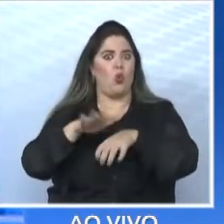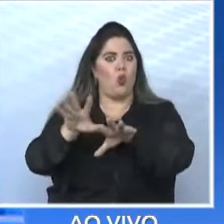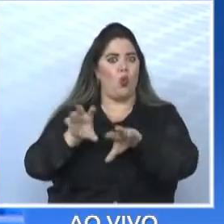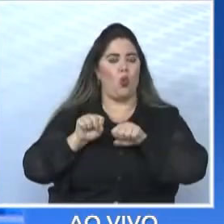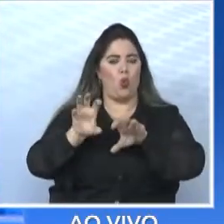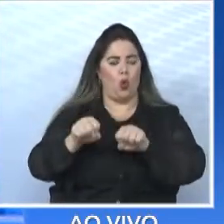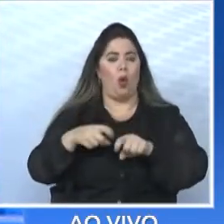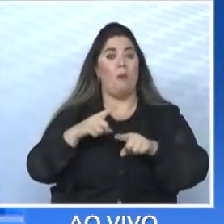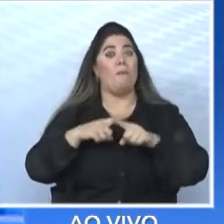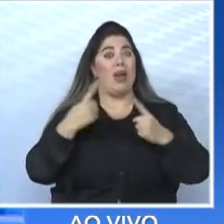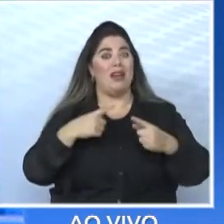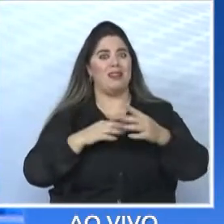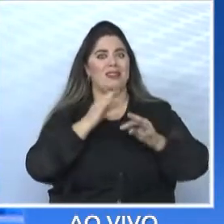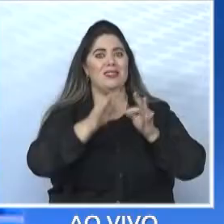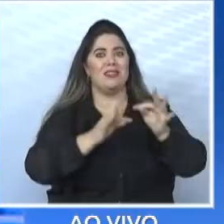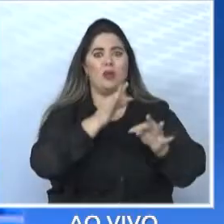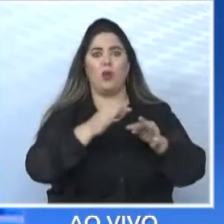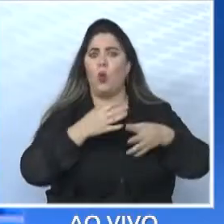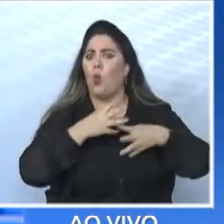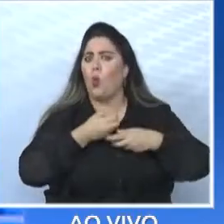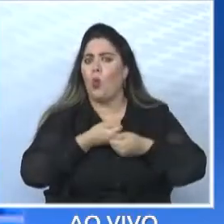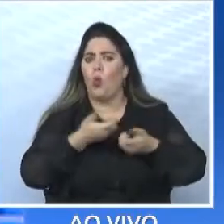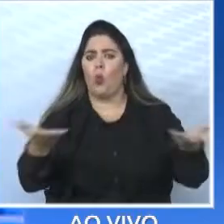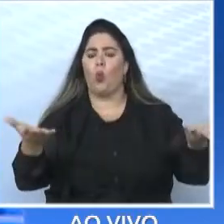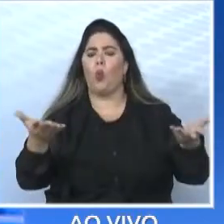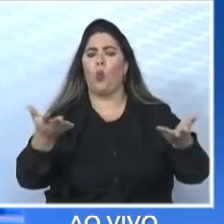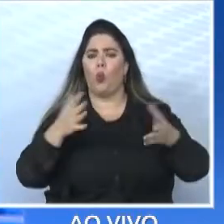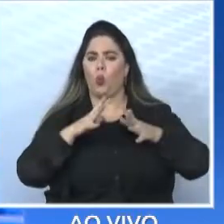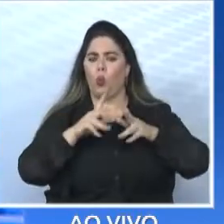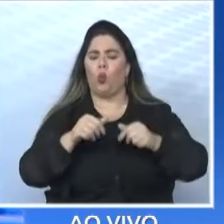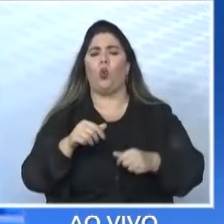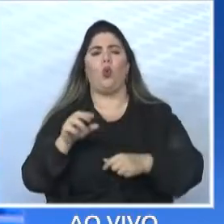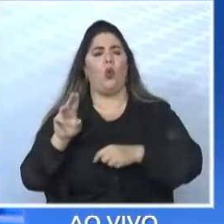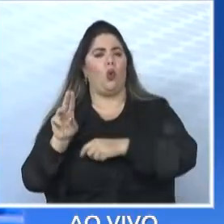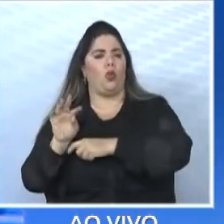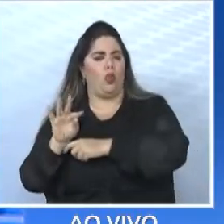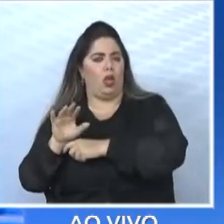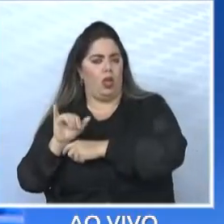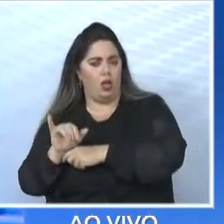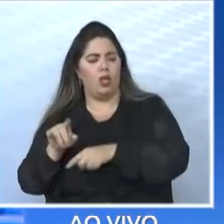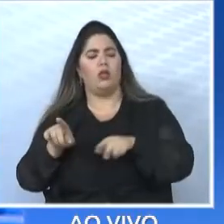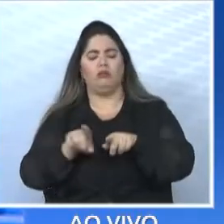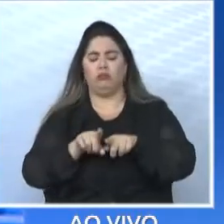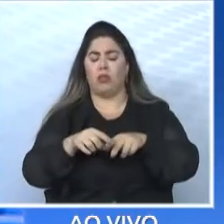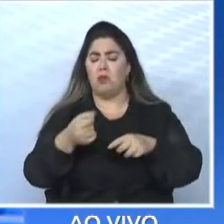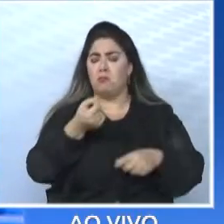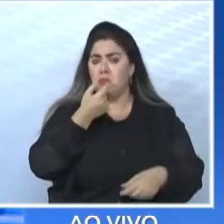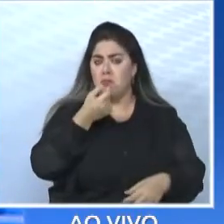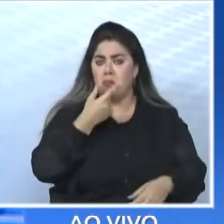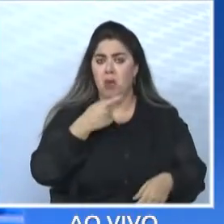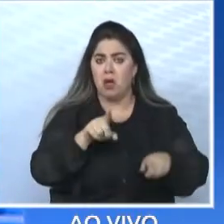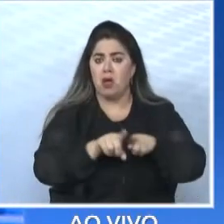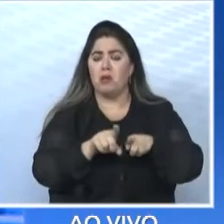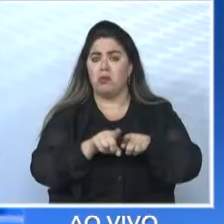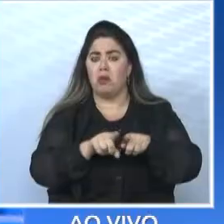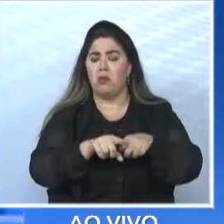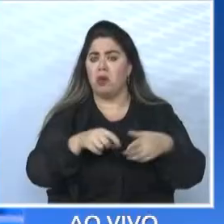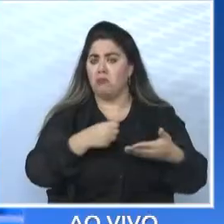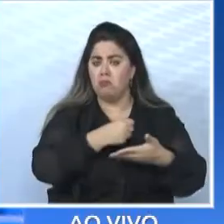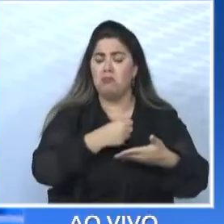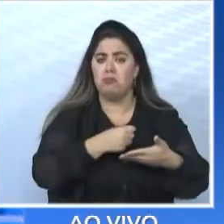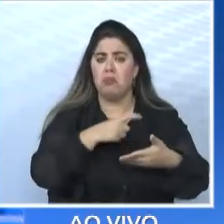isso é importantíssimo. UTIs e emergencial e mesmo remédio, medicamentos nas unidades básicas de saúde, que hoje estão